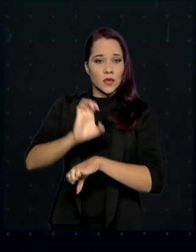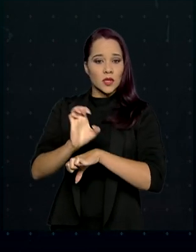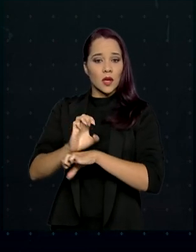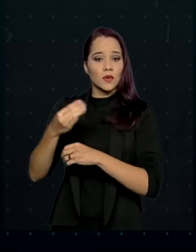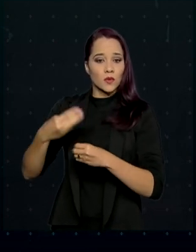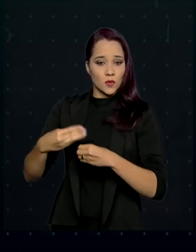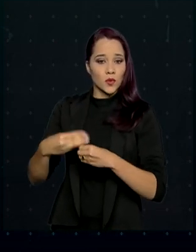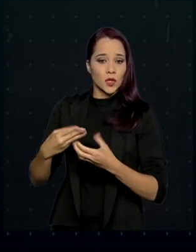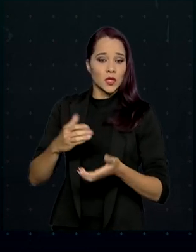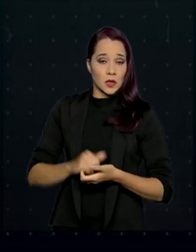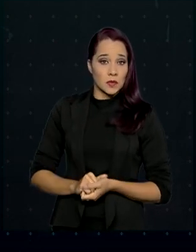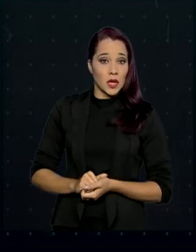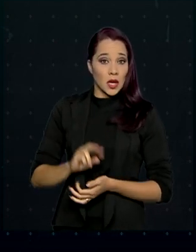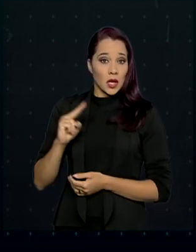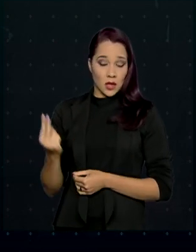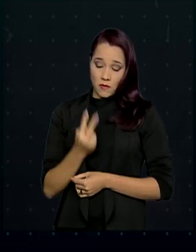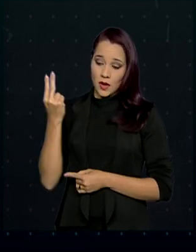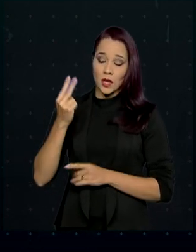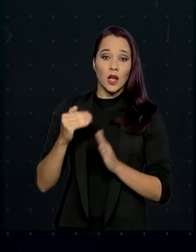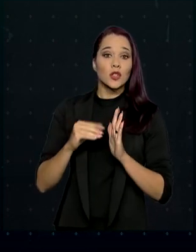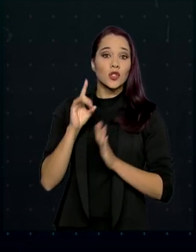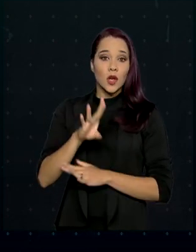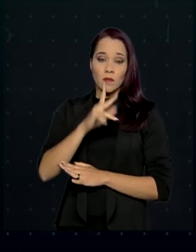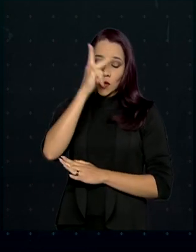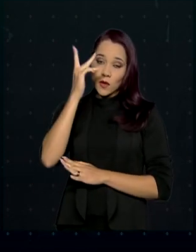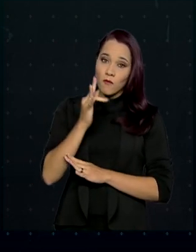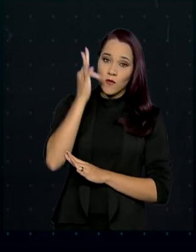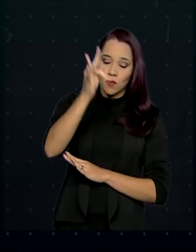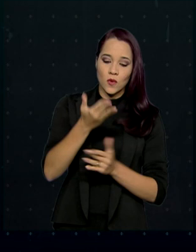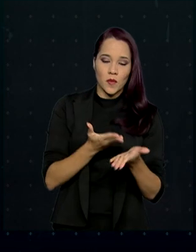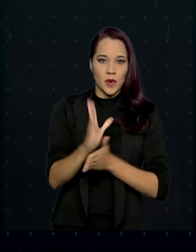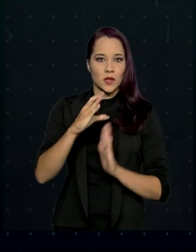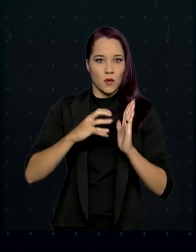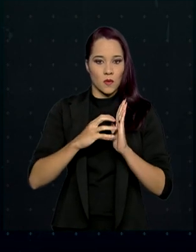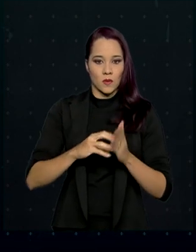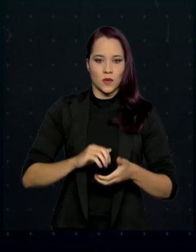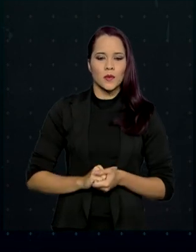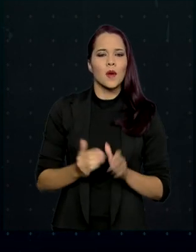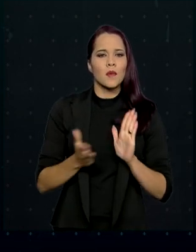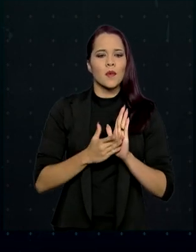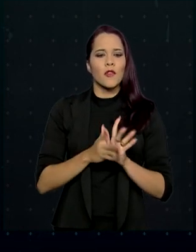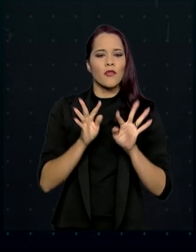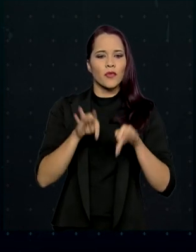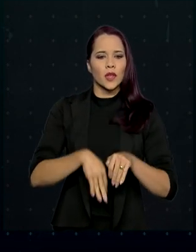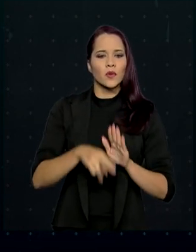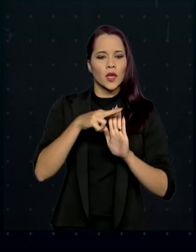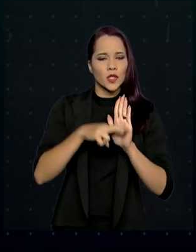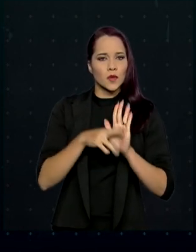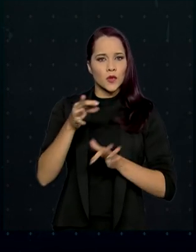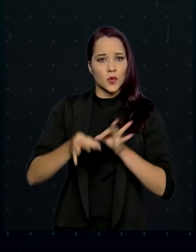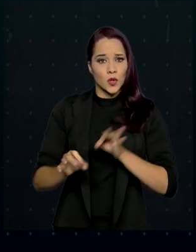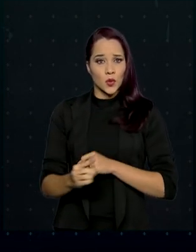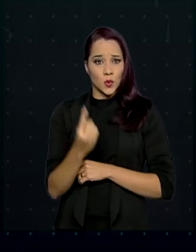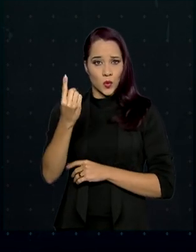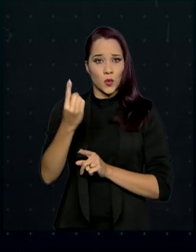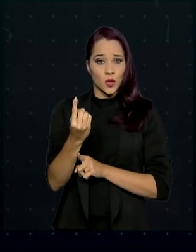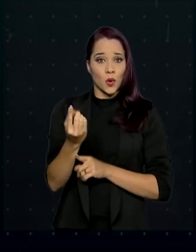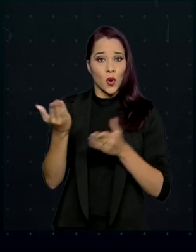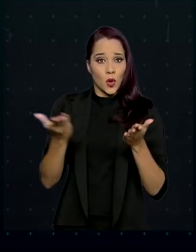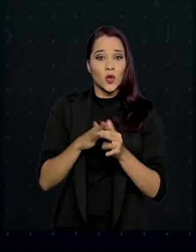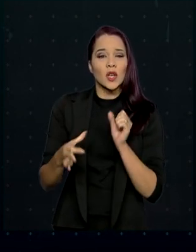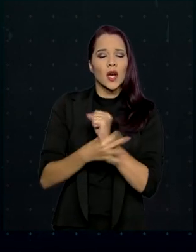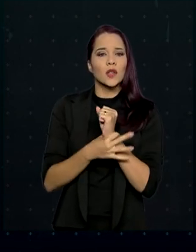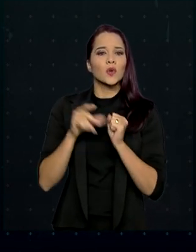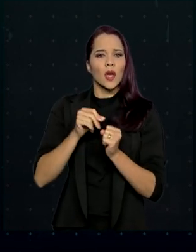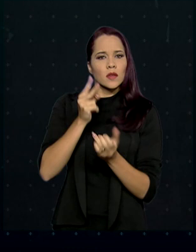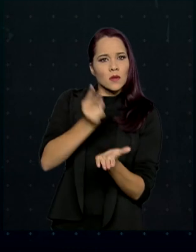e municípios, e valem apenas para futuros servidores. A proposta prevê o fim do chamado regime jurídico único, que hoje garante